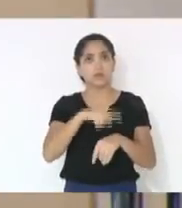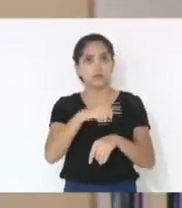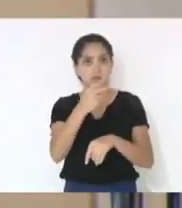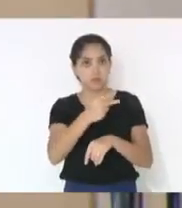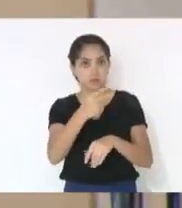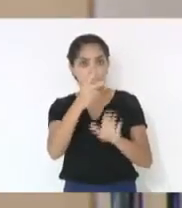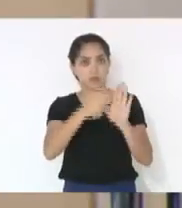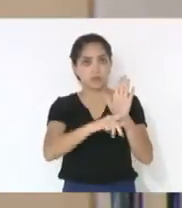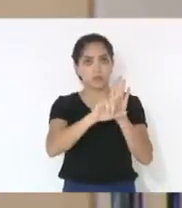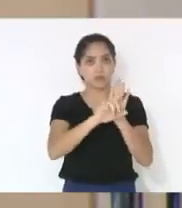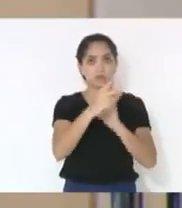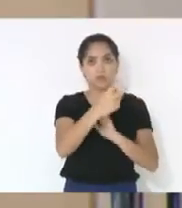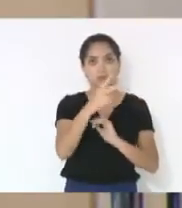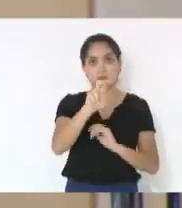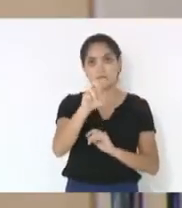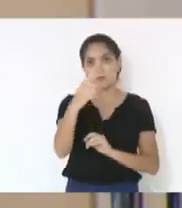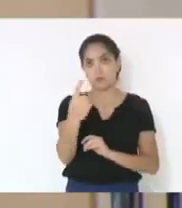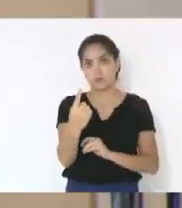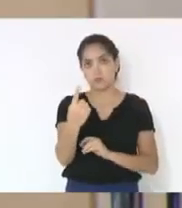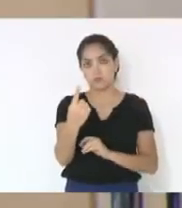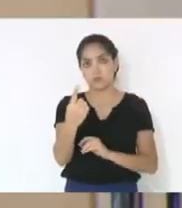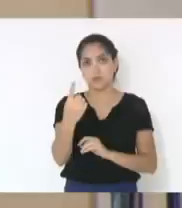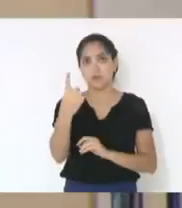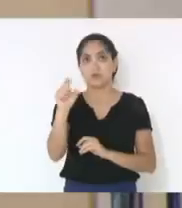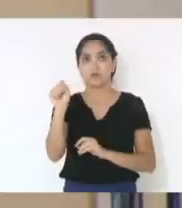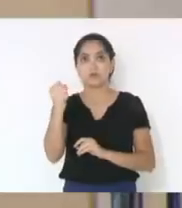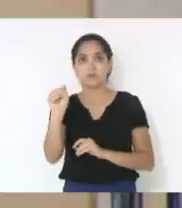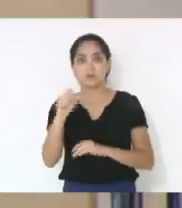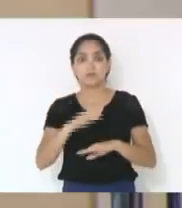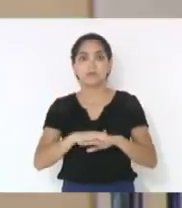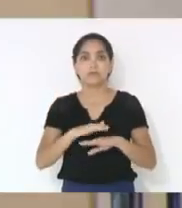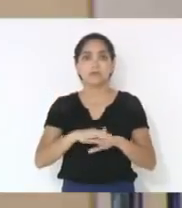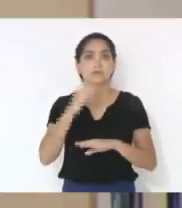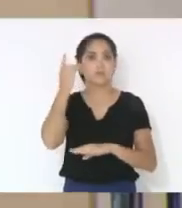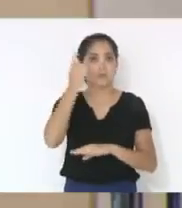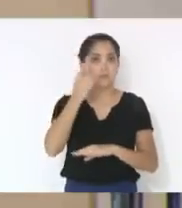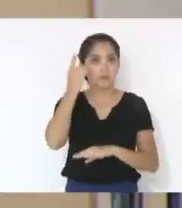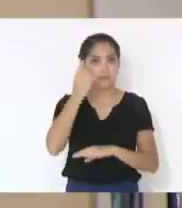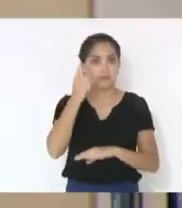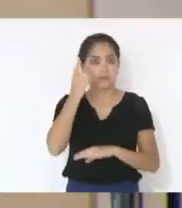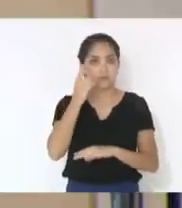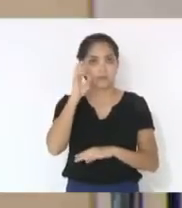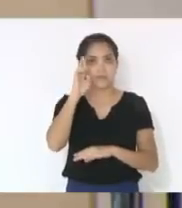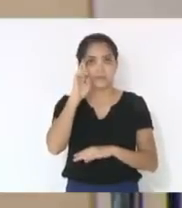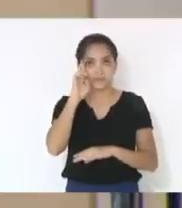projeto 251, 2018, de autoria do deputado Ricardo Guidi.